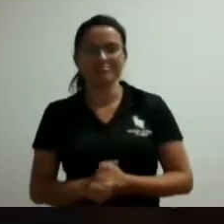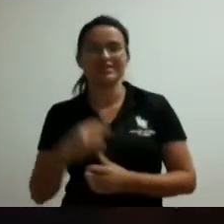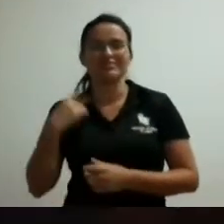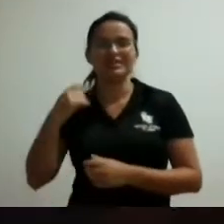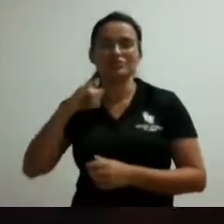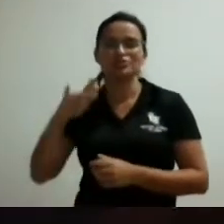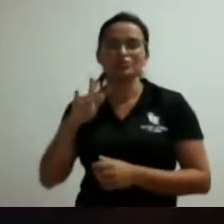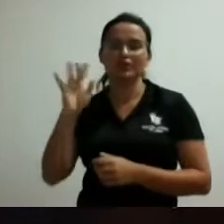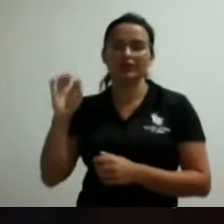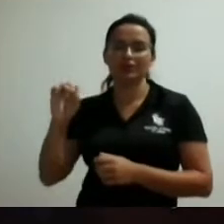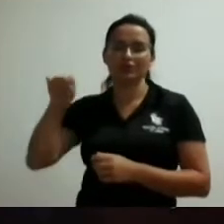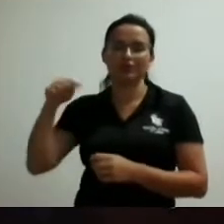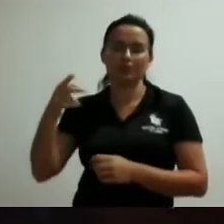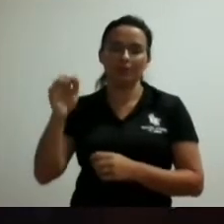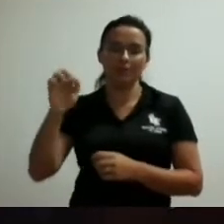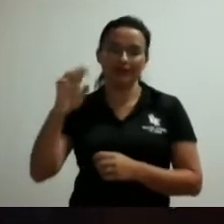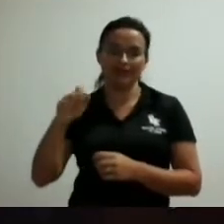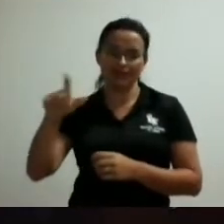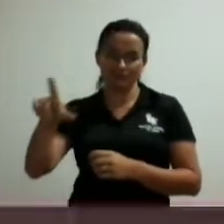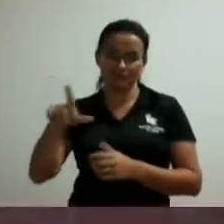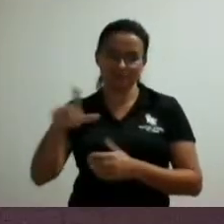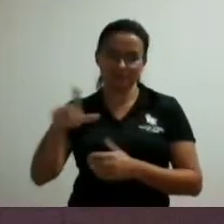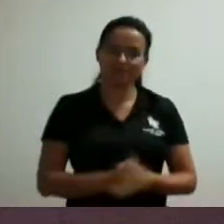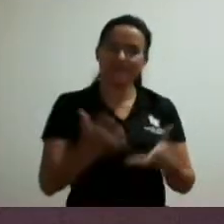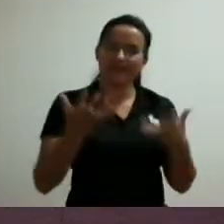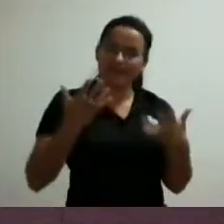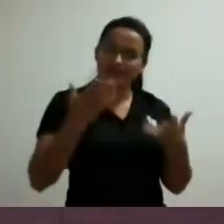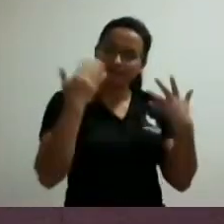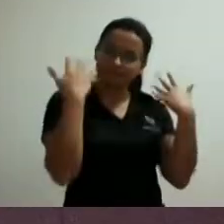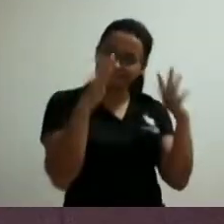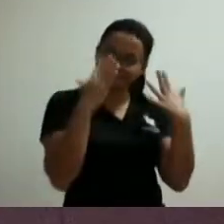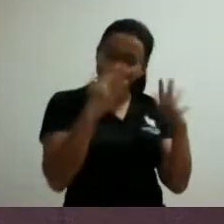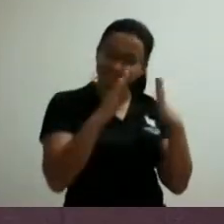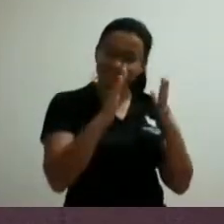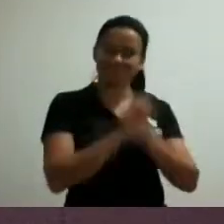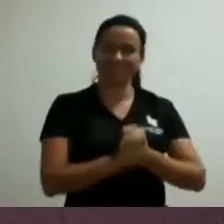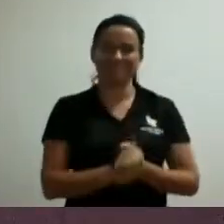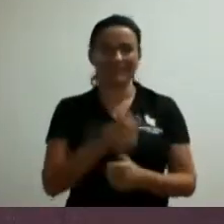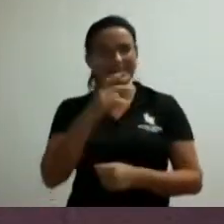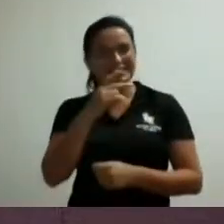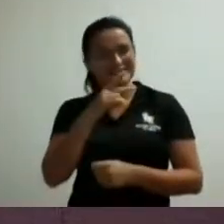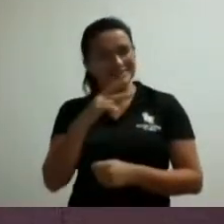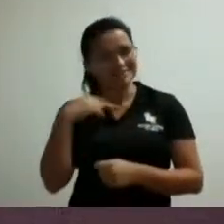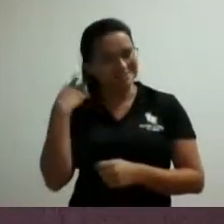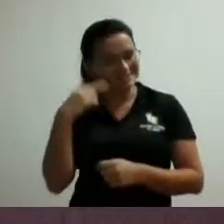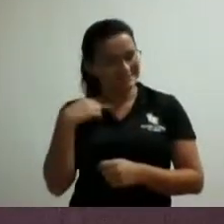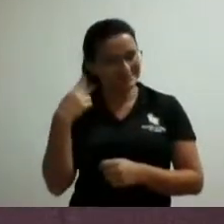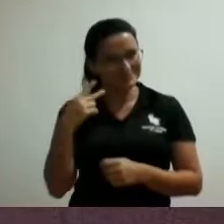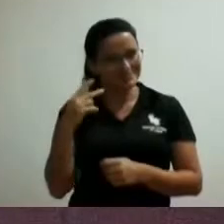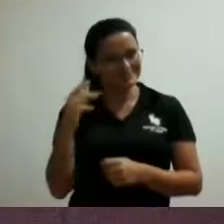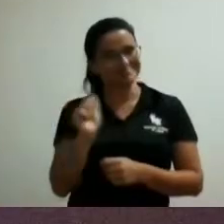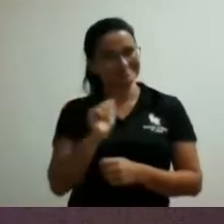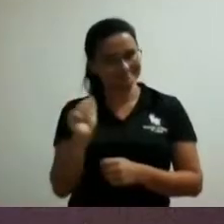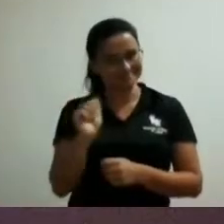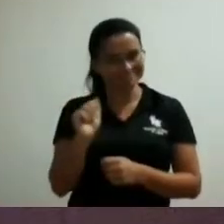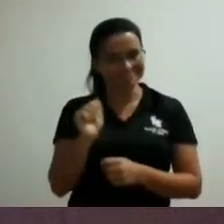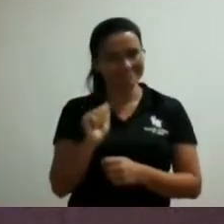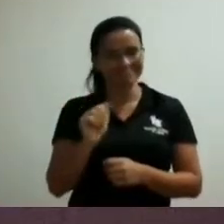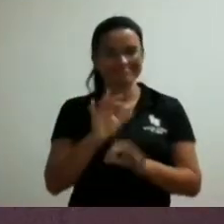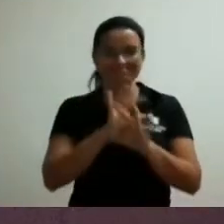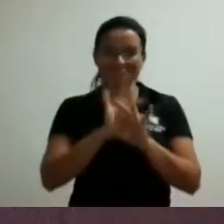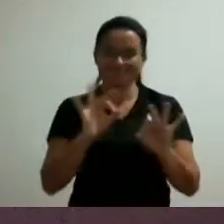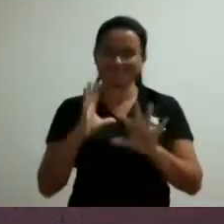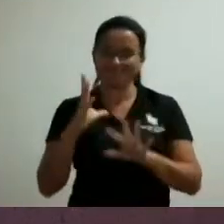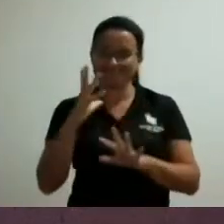vereador Pardal pela hora senhor presidente parabenizar nosso vereador doutor Antônio Guiar pelo belíssimo projeto tenho